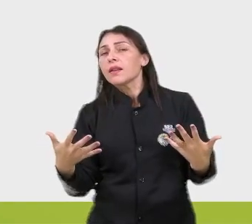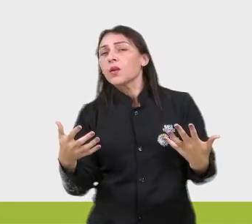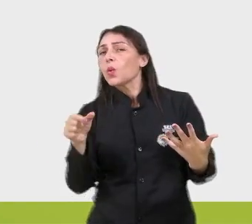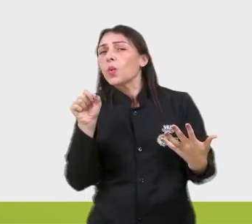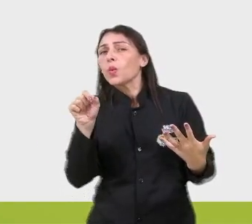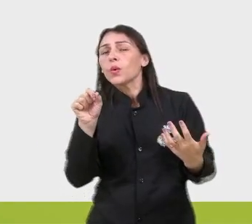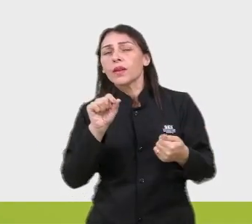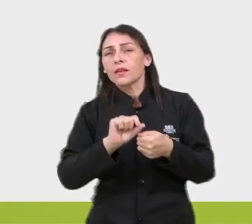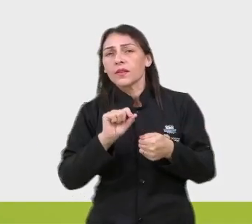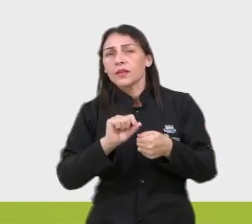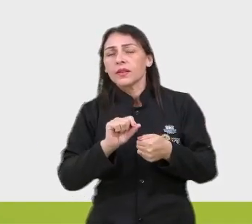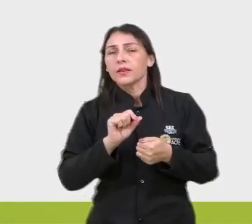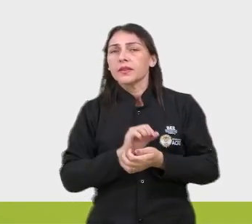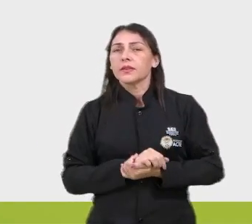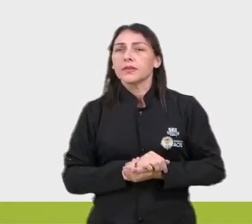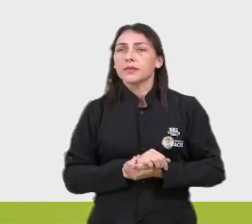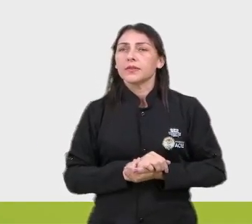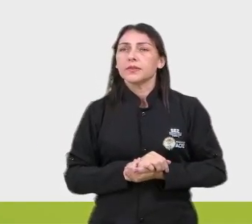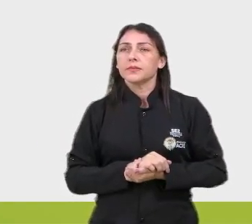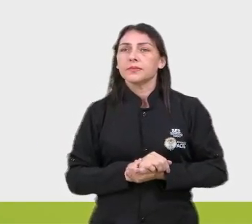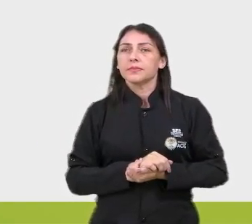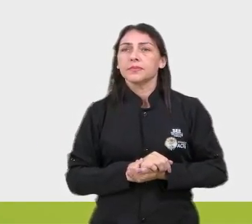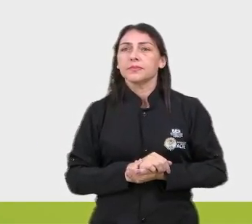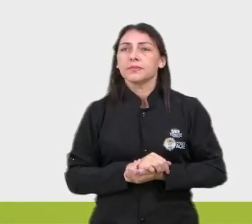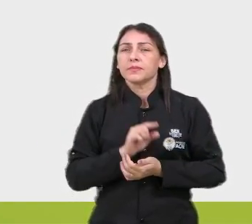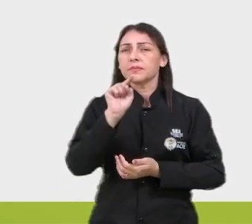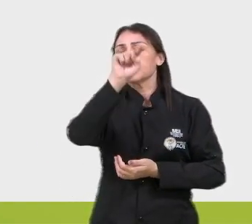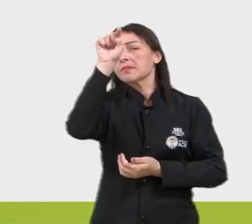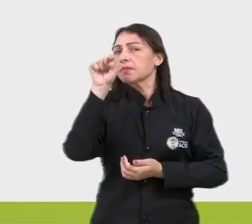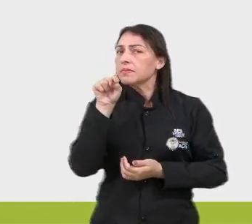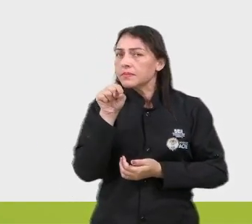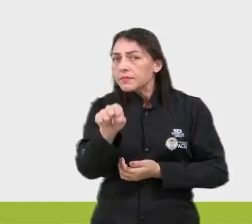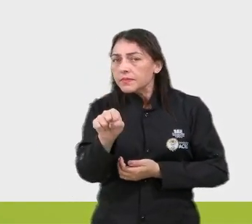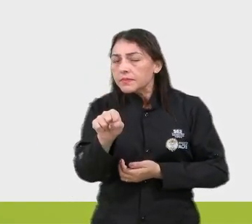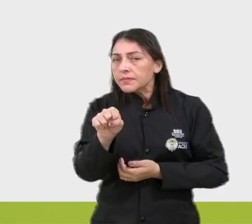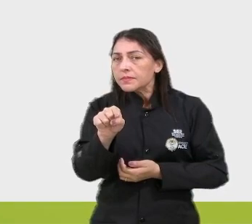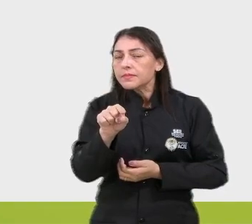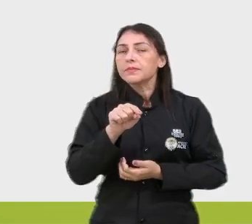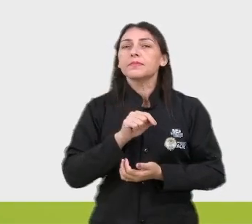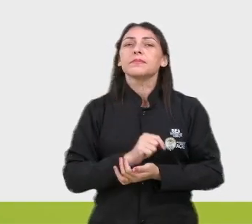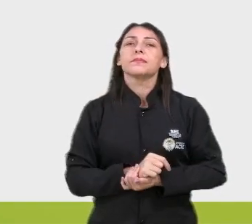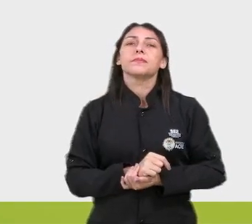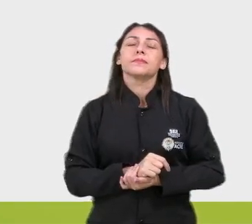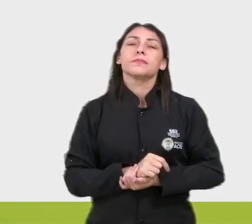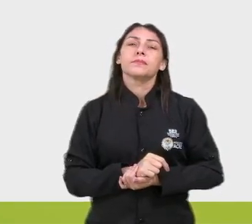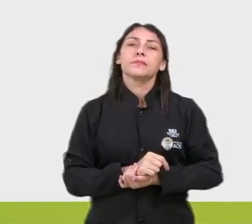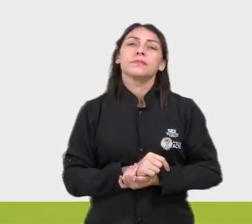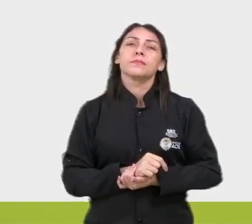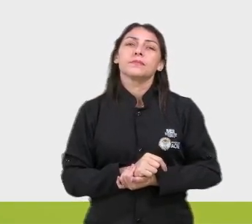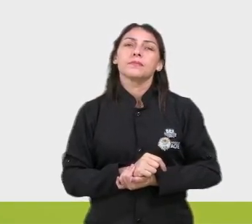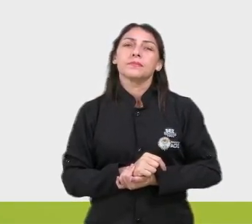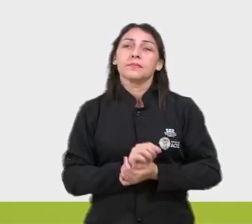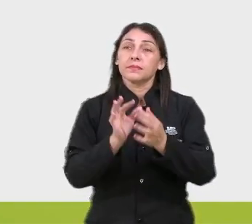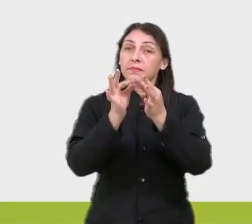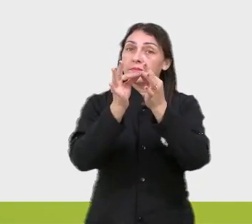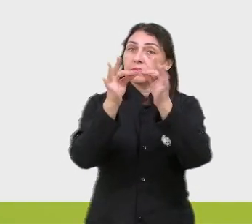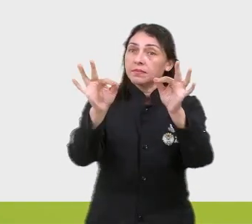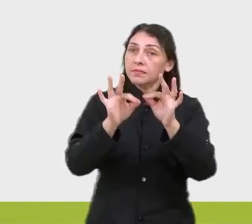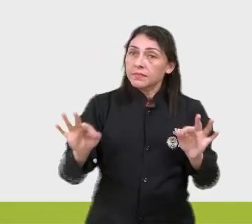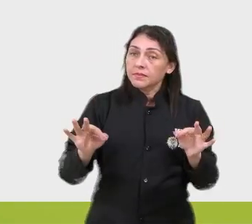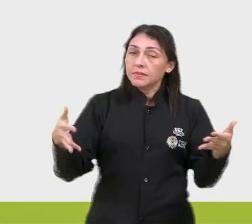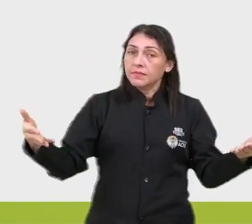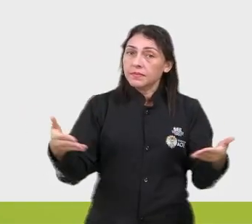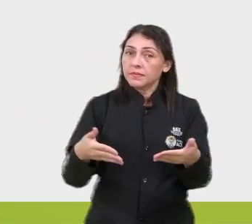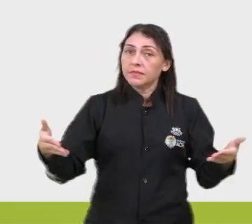é feito, né? Ficou aqui uma incógnita. Então, é outra falha sintática. E